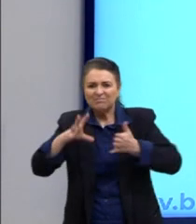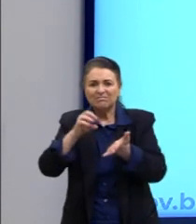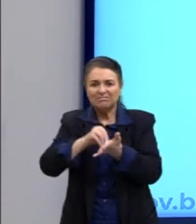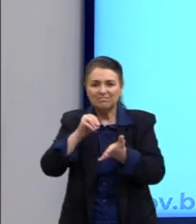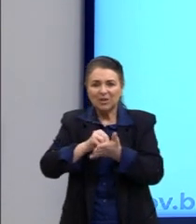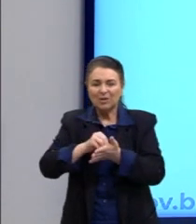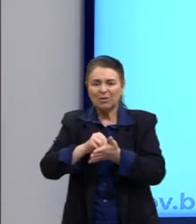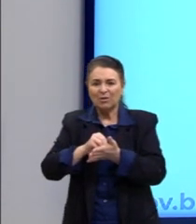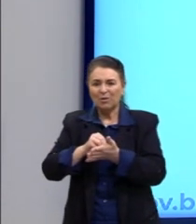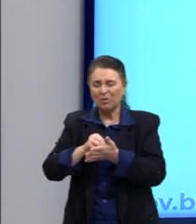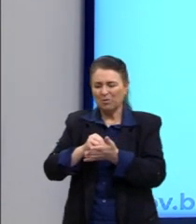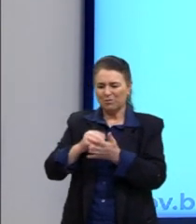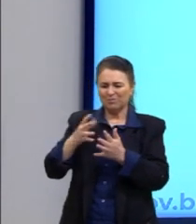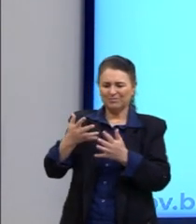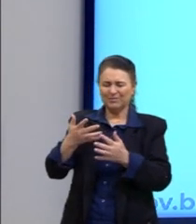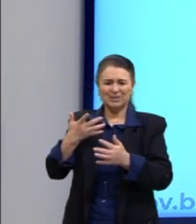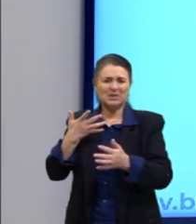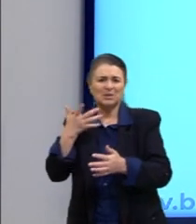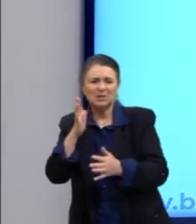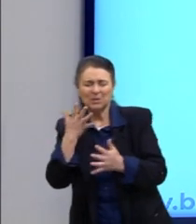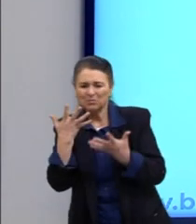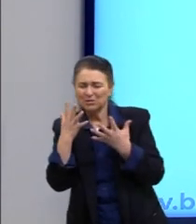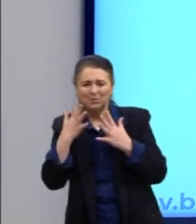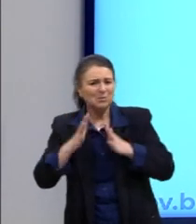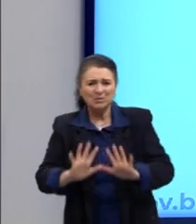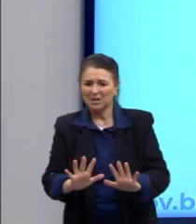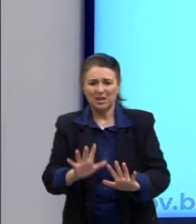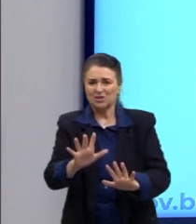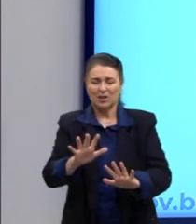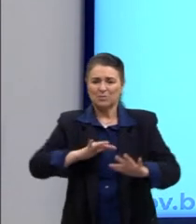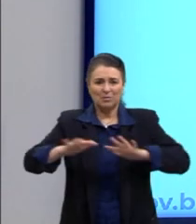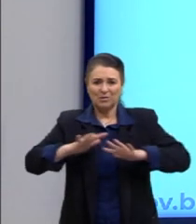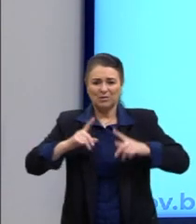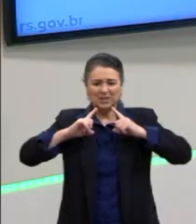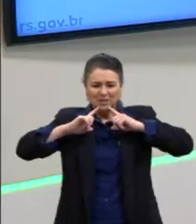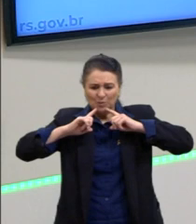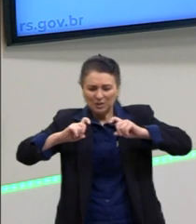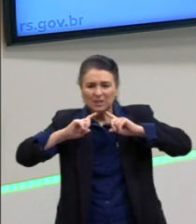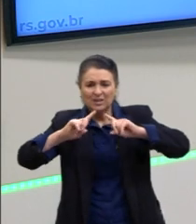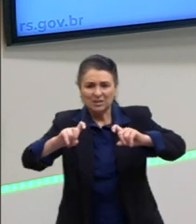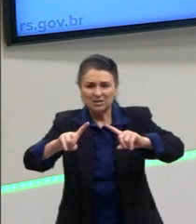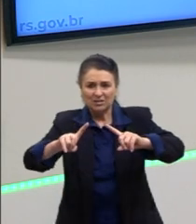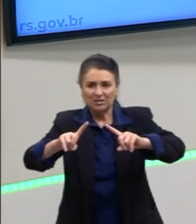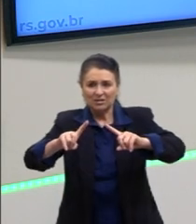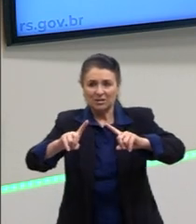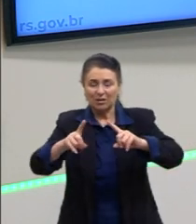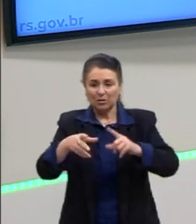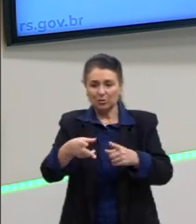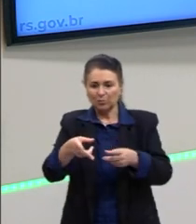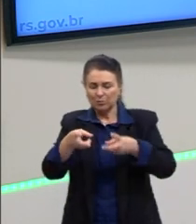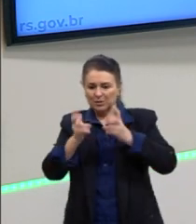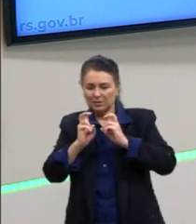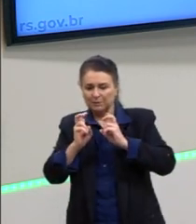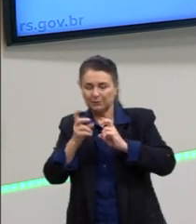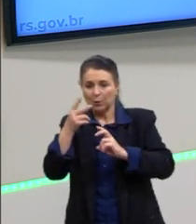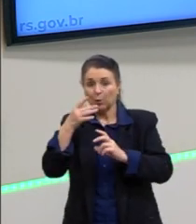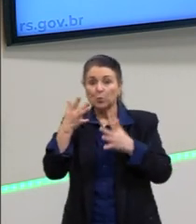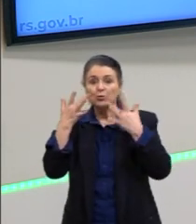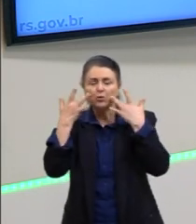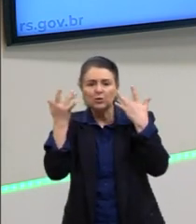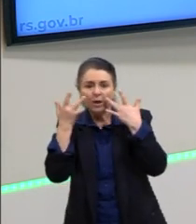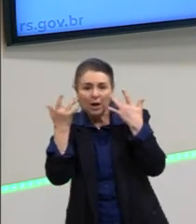mobilização crítica. Pode ver que se nós observarmos o teatro, por exemplo, né?